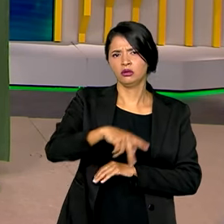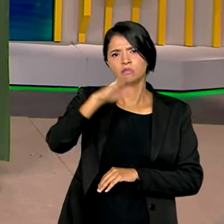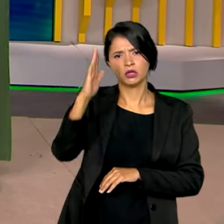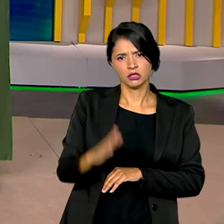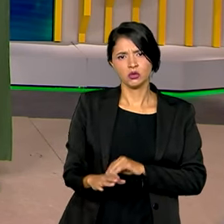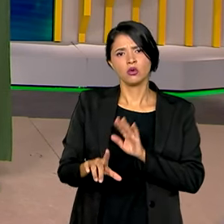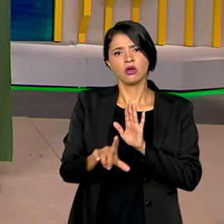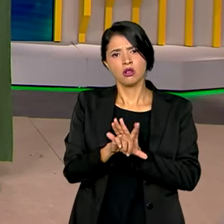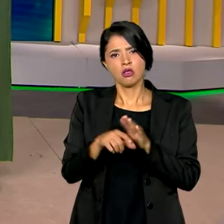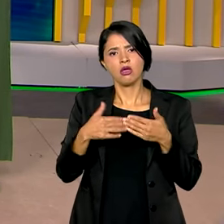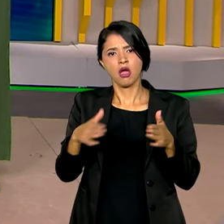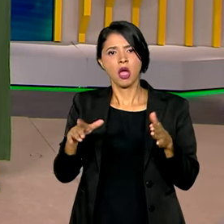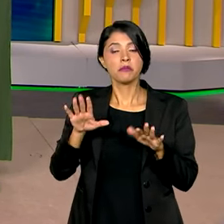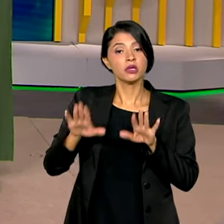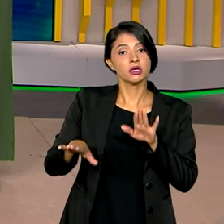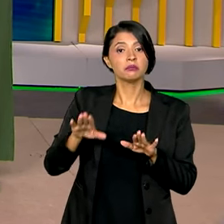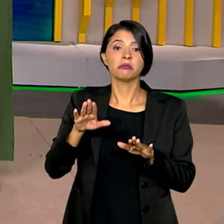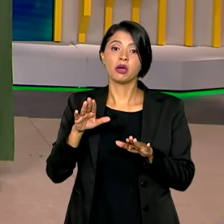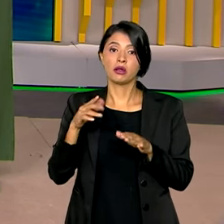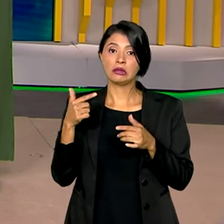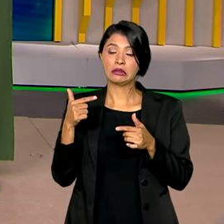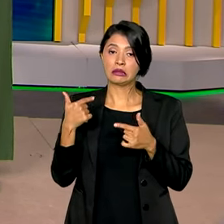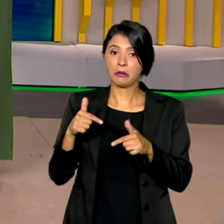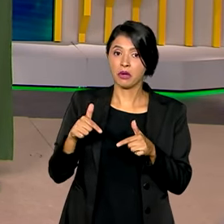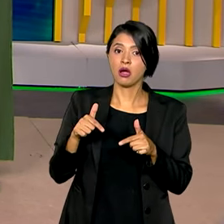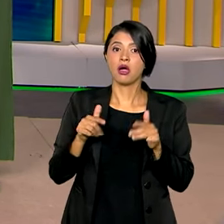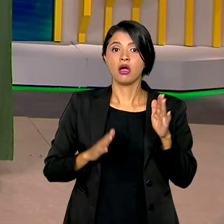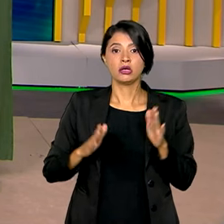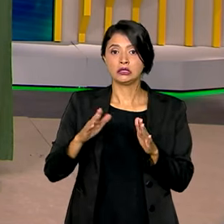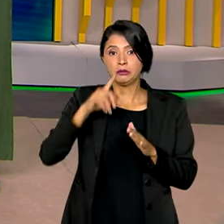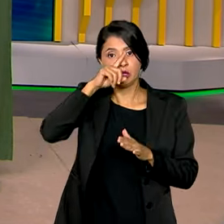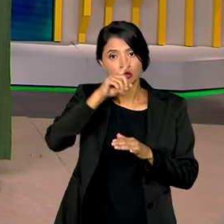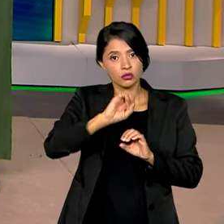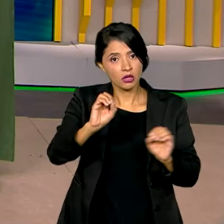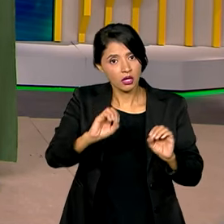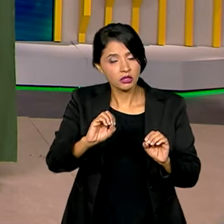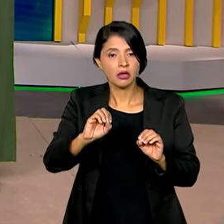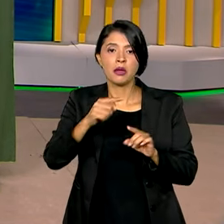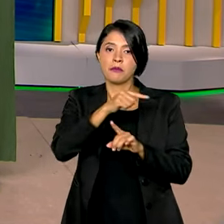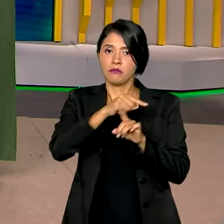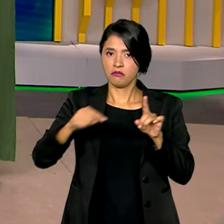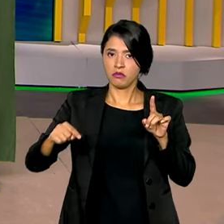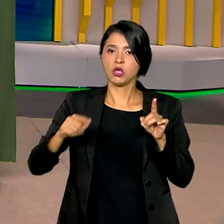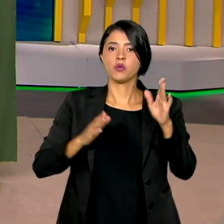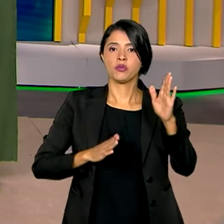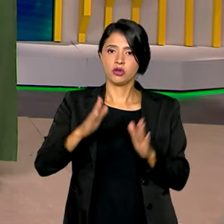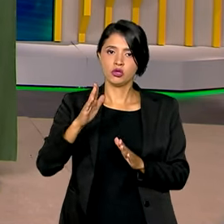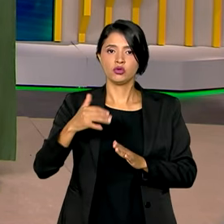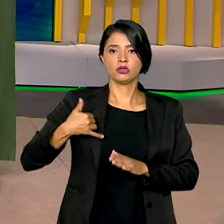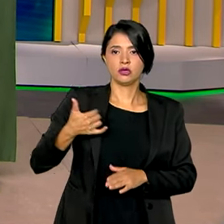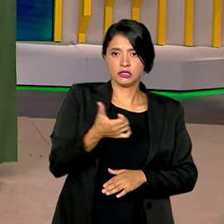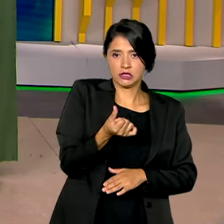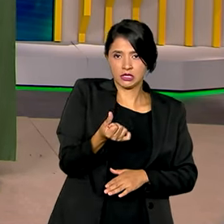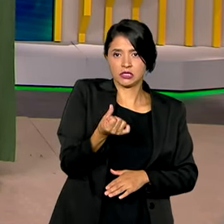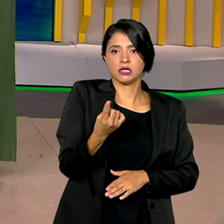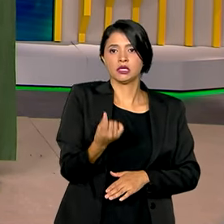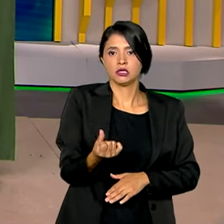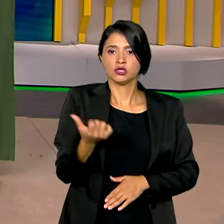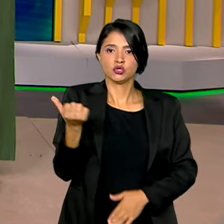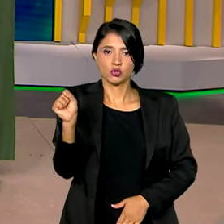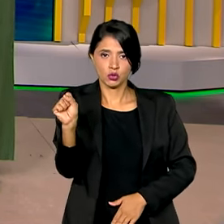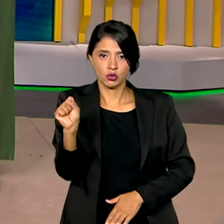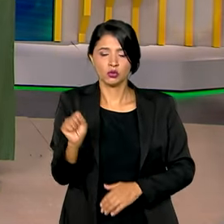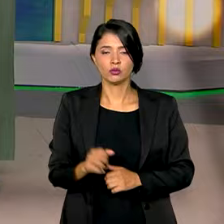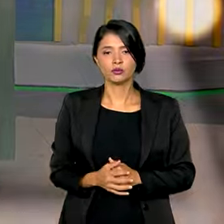legislação abre exceção para jornadas sem periculosidade de meio período entre os 16 e 18 anos de